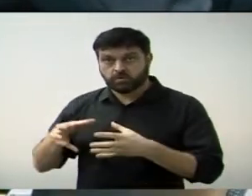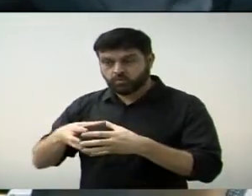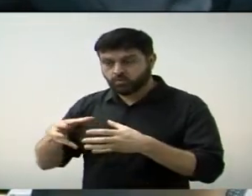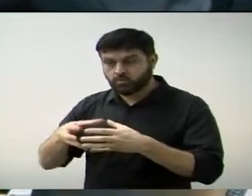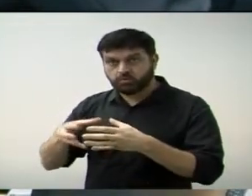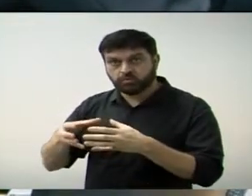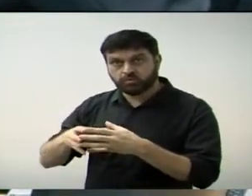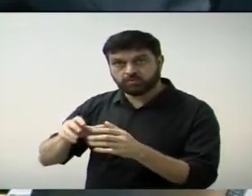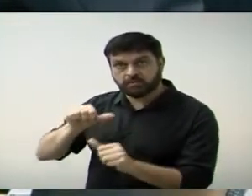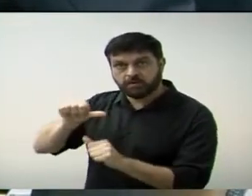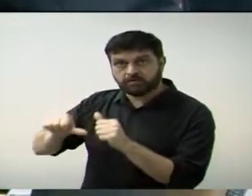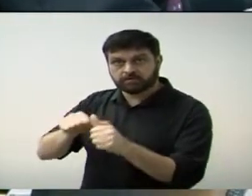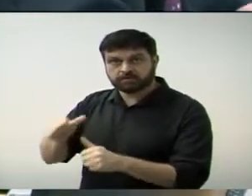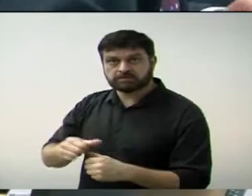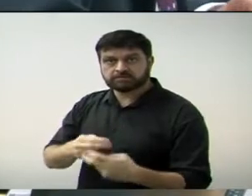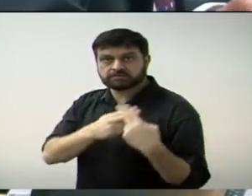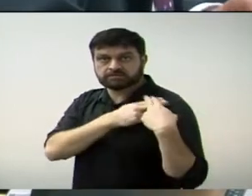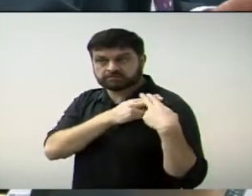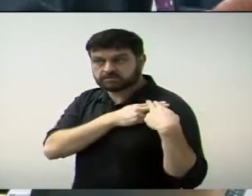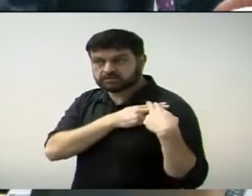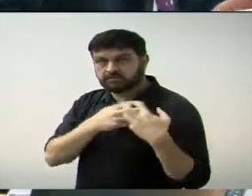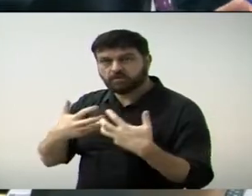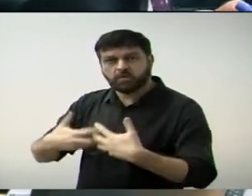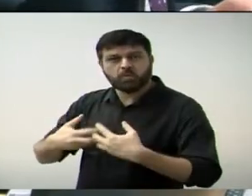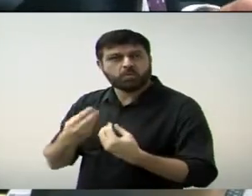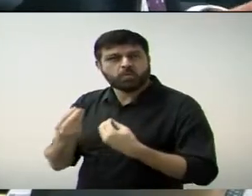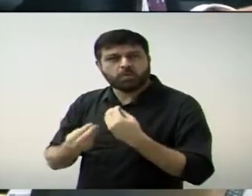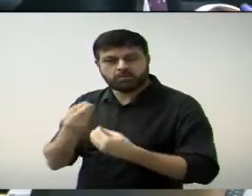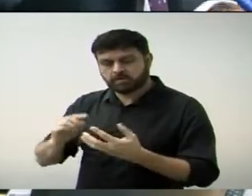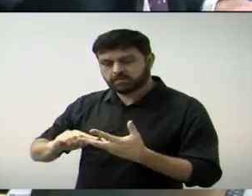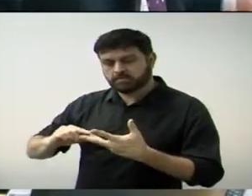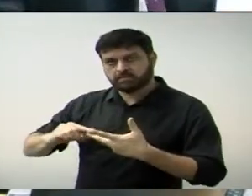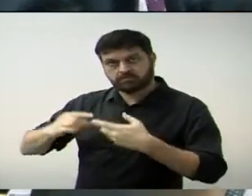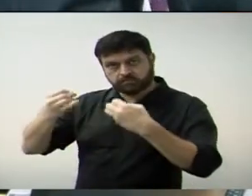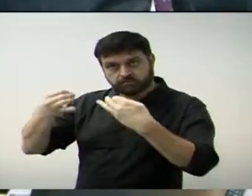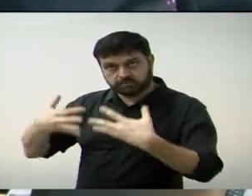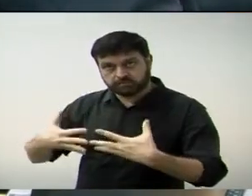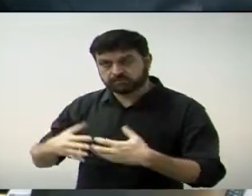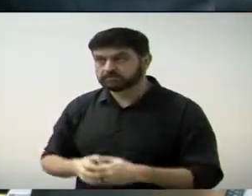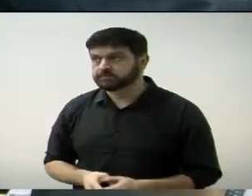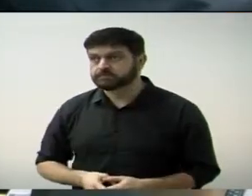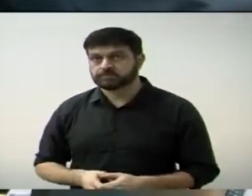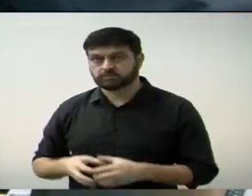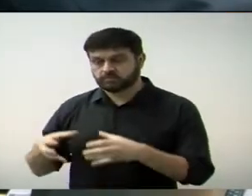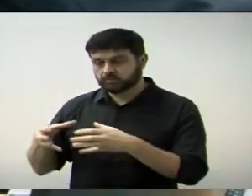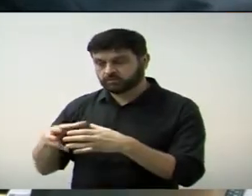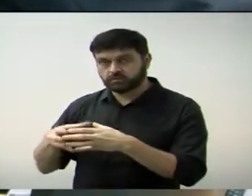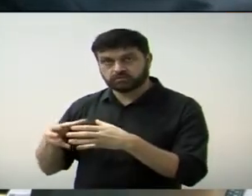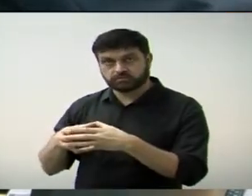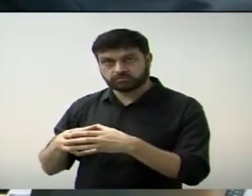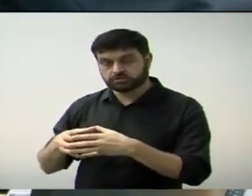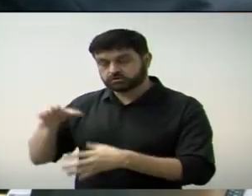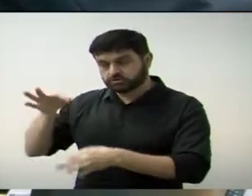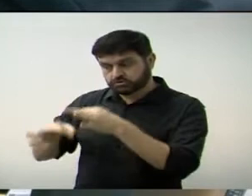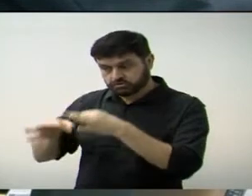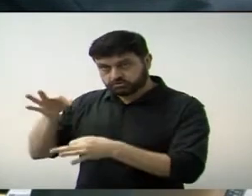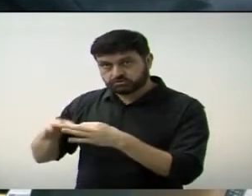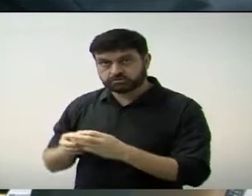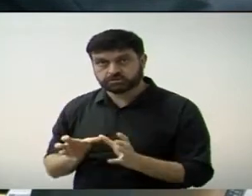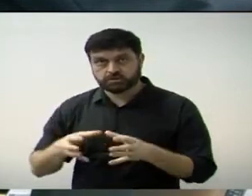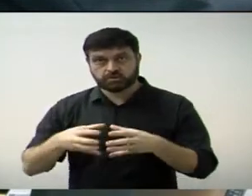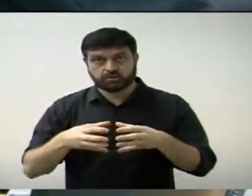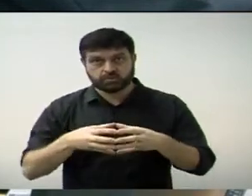transição, define seu funcionamento e dá outras providências. Pareceres 25 da Comissão de Justiça,